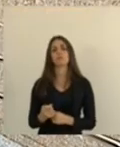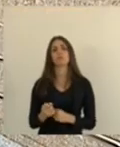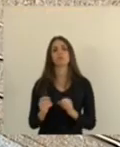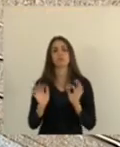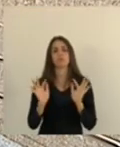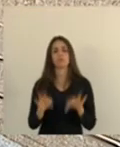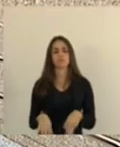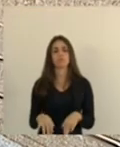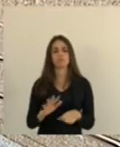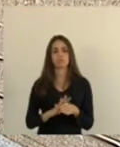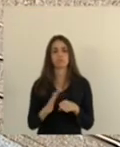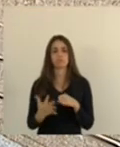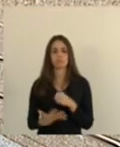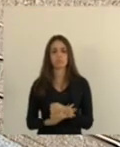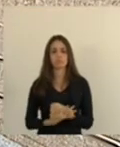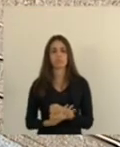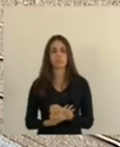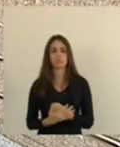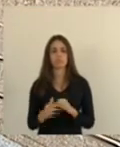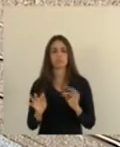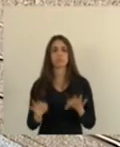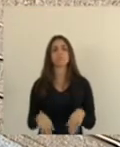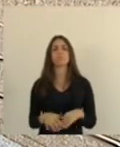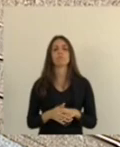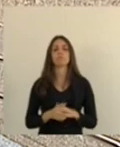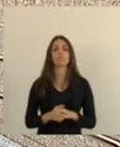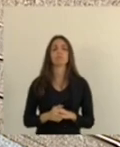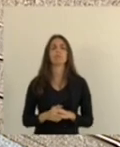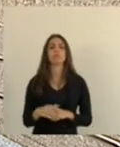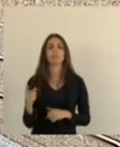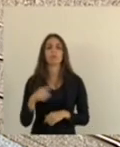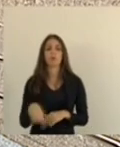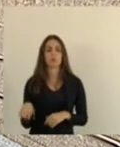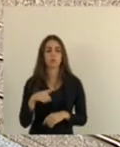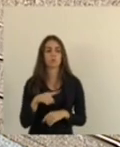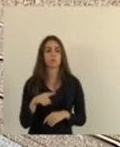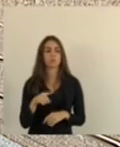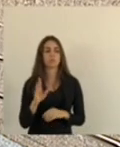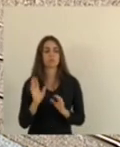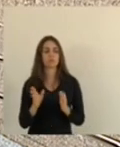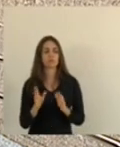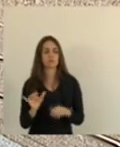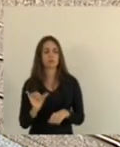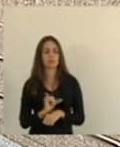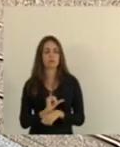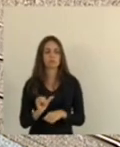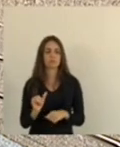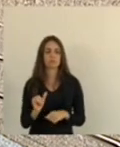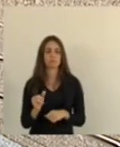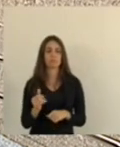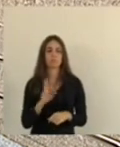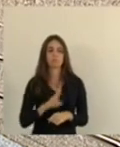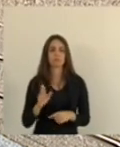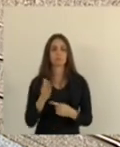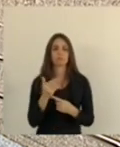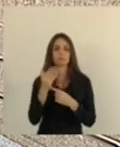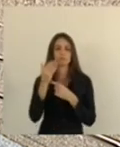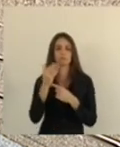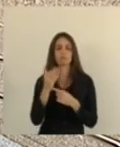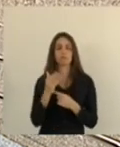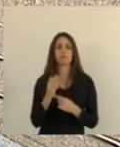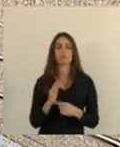podemos dizer do covid-19 um avanço da utilização de tecnologias eu